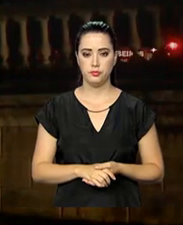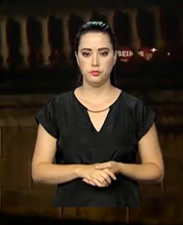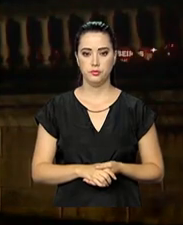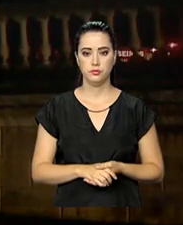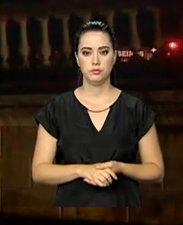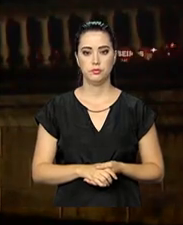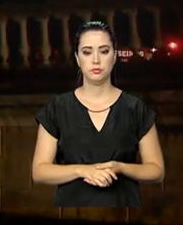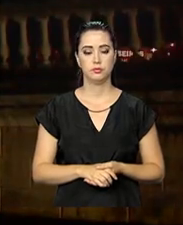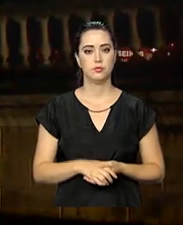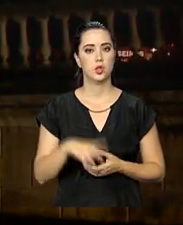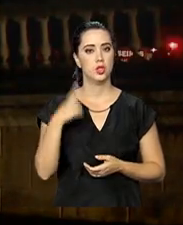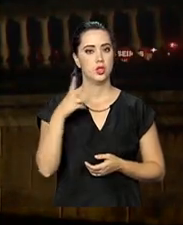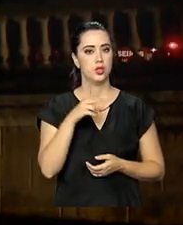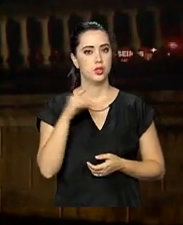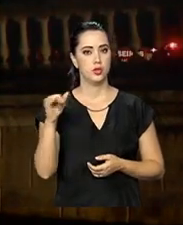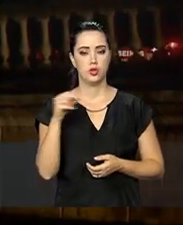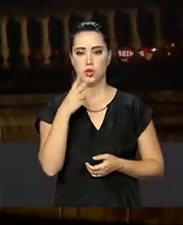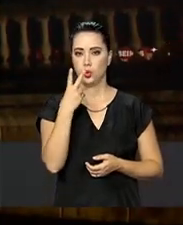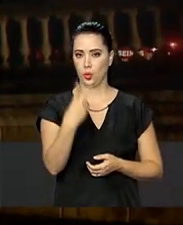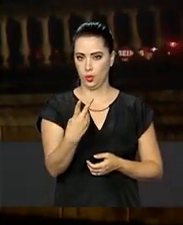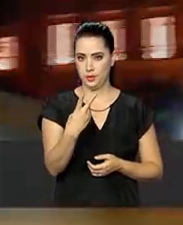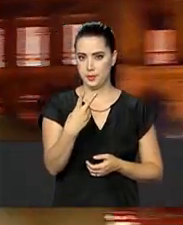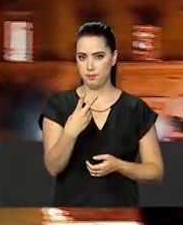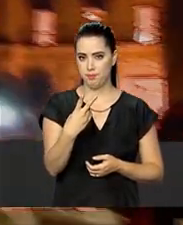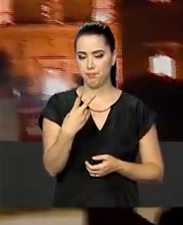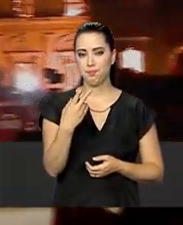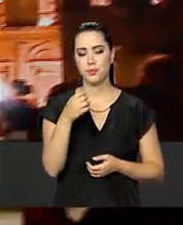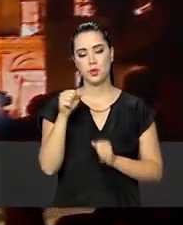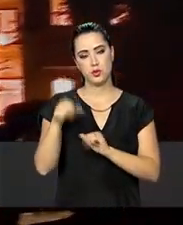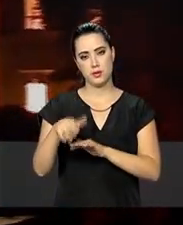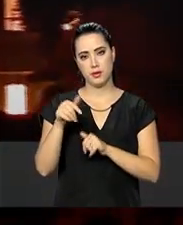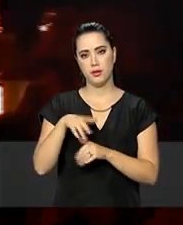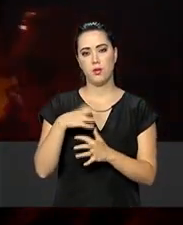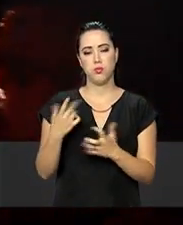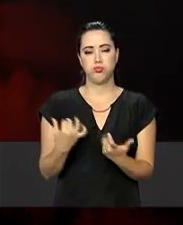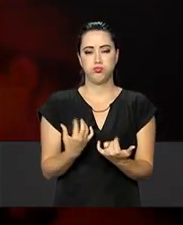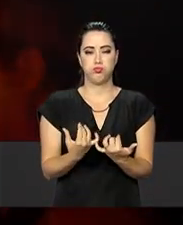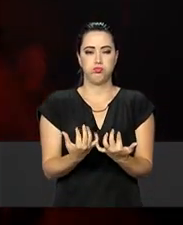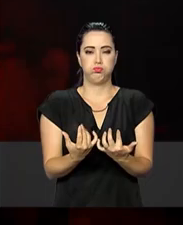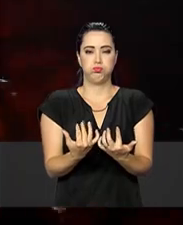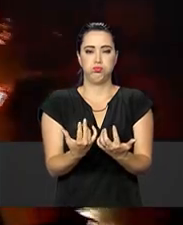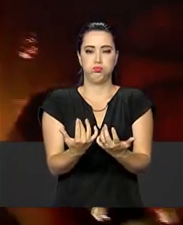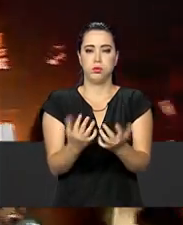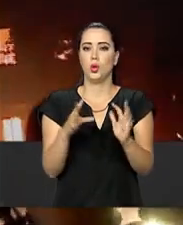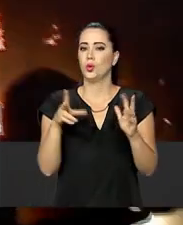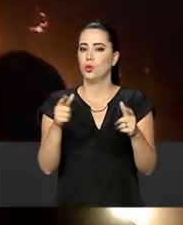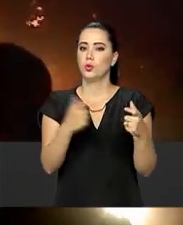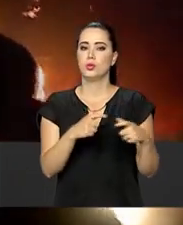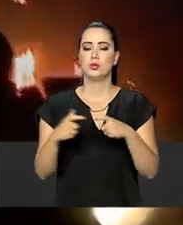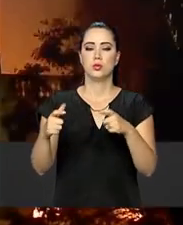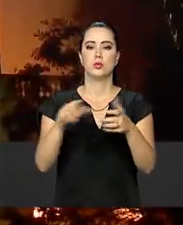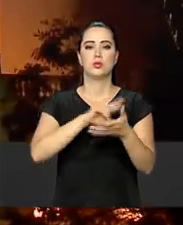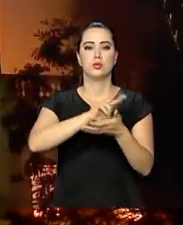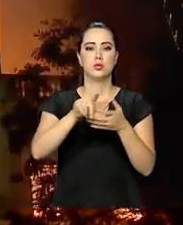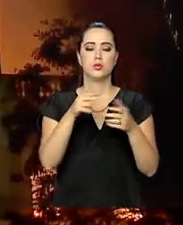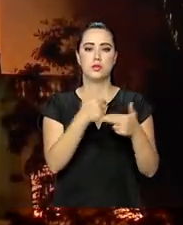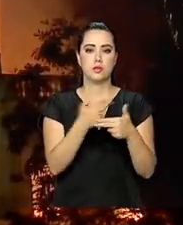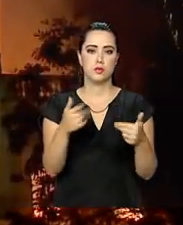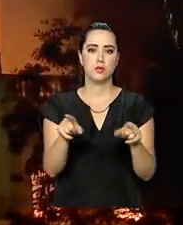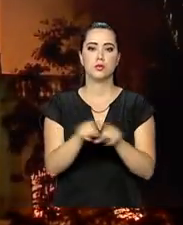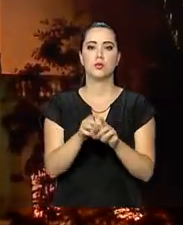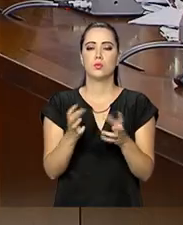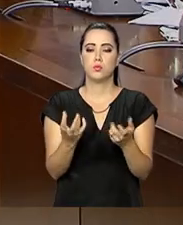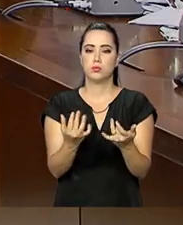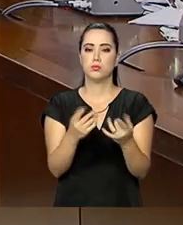No último dia 2, o incêndio destruiu o Museu Nacional do Rio de Janeiro. Grande parte das instalações e do acervo da instituição foi